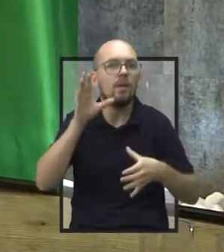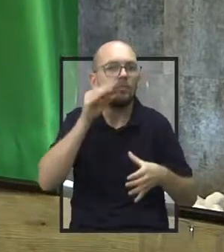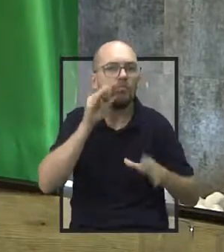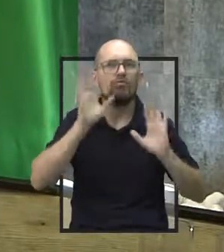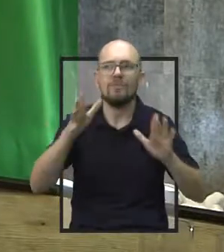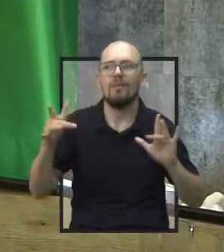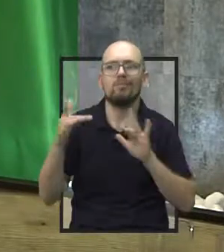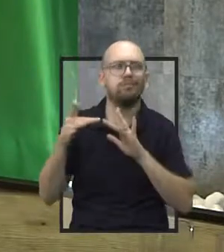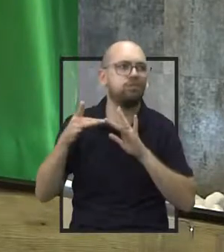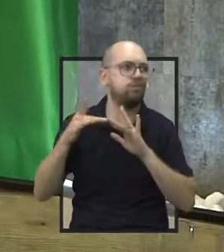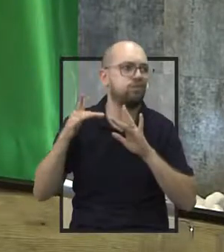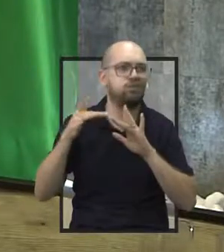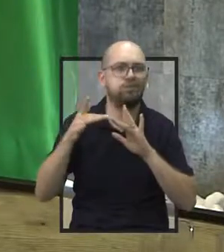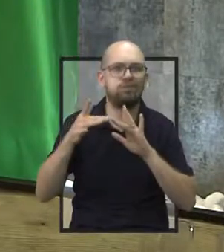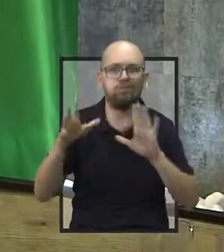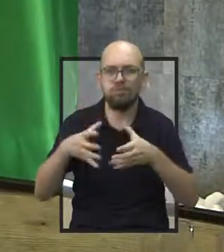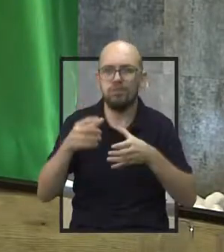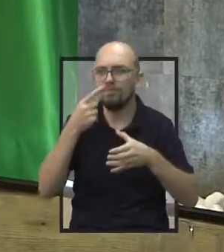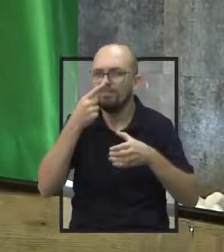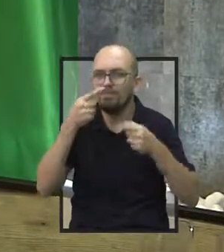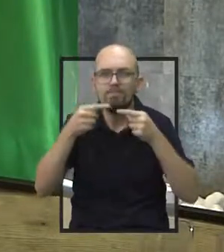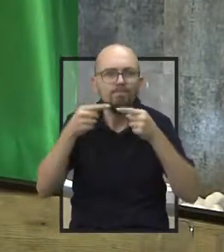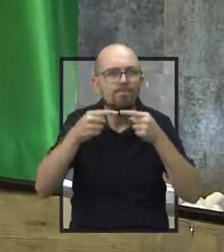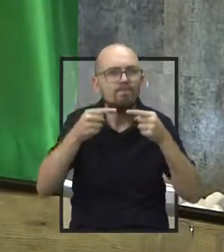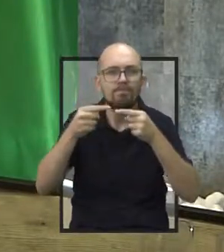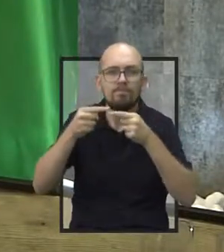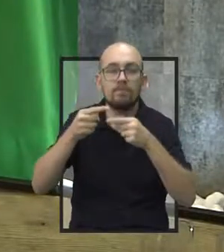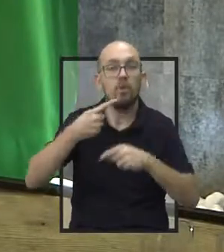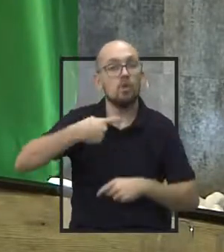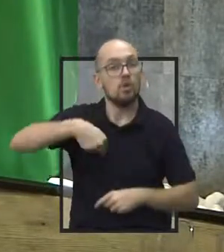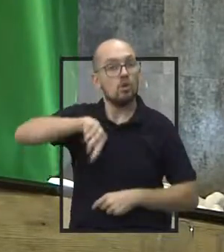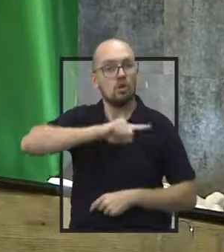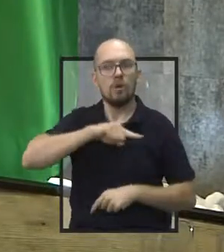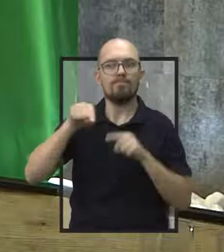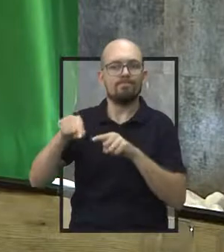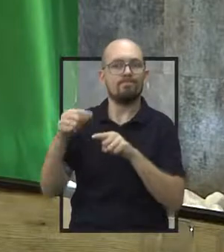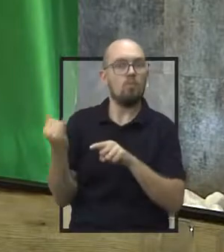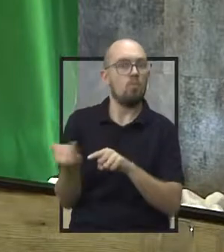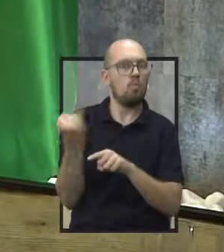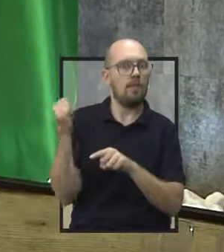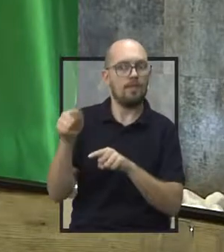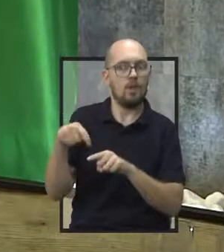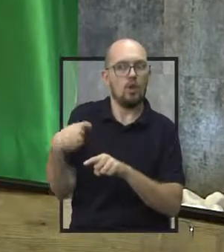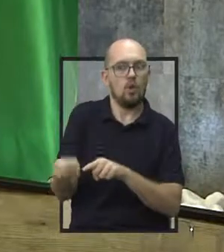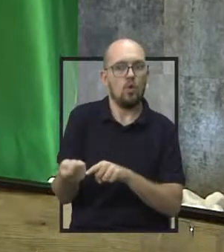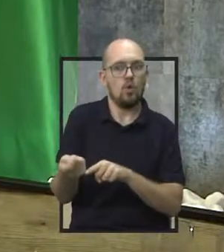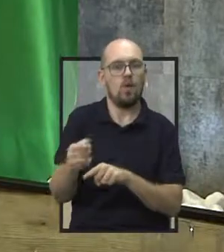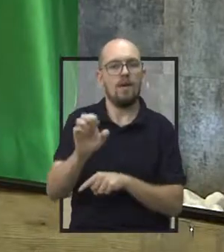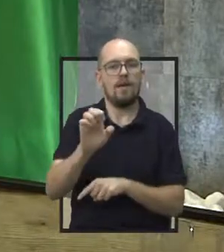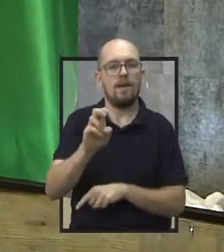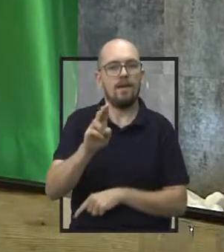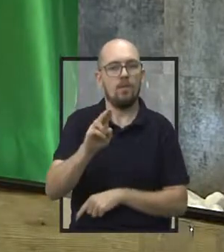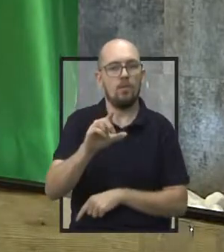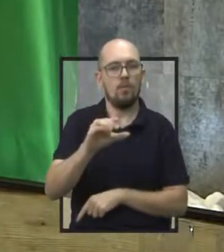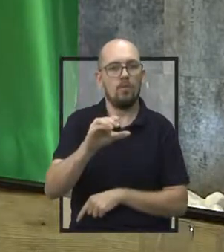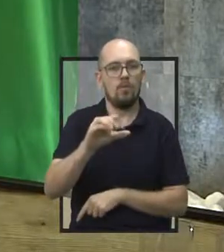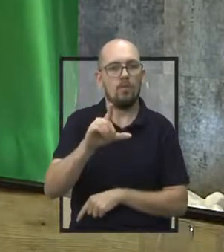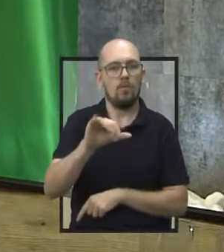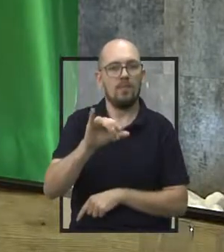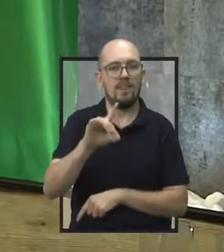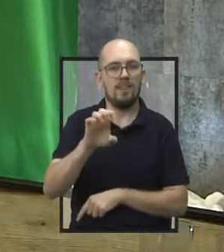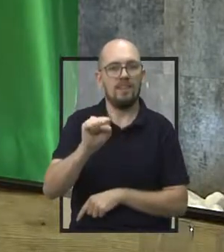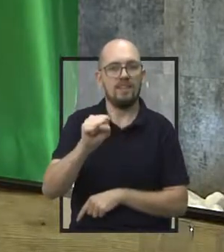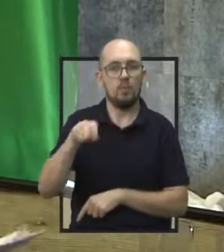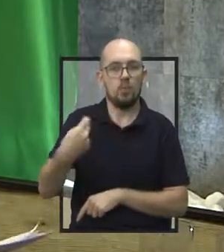equipe que já trabalham junto há bastante tempo. Então, para nós, isso é de grande valia a nomeação do doutor Euclides como